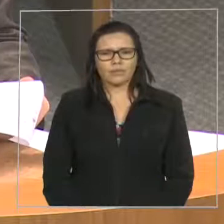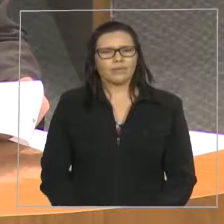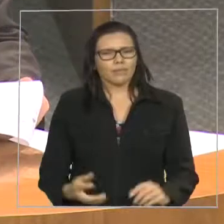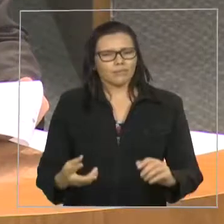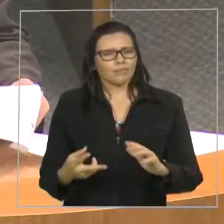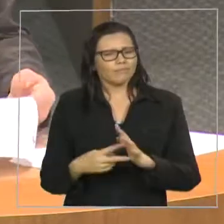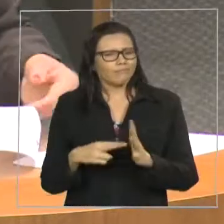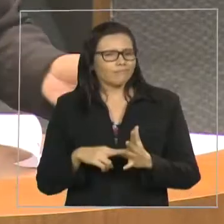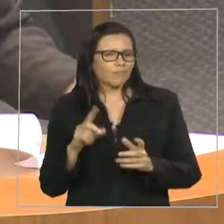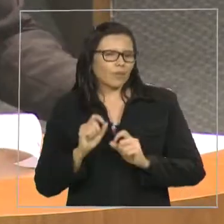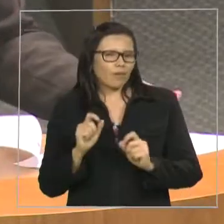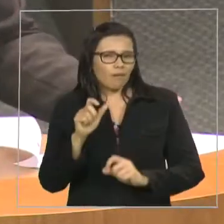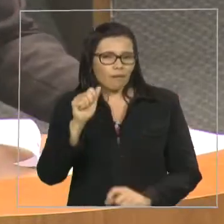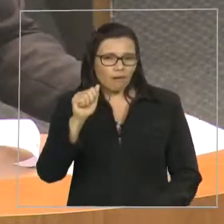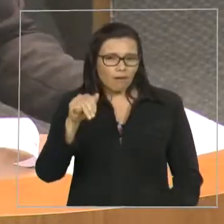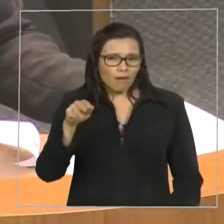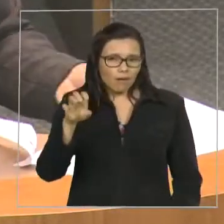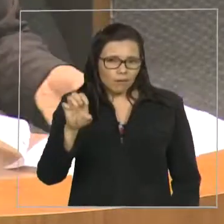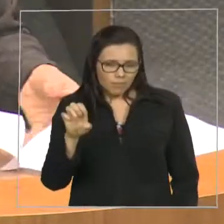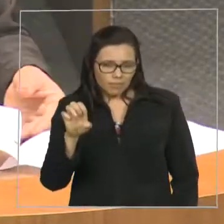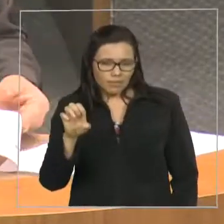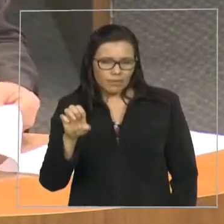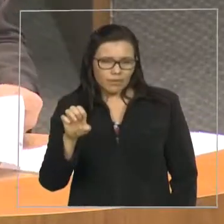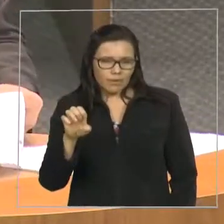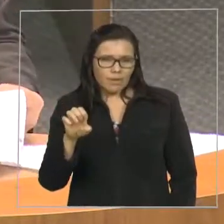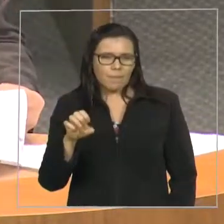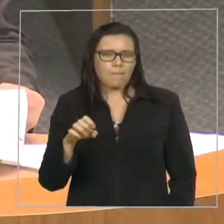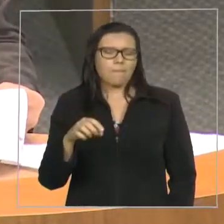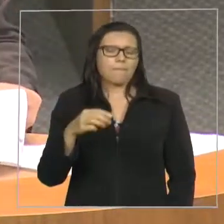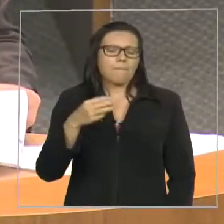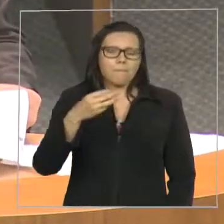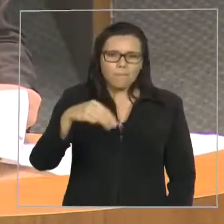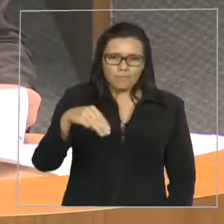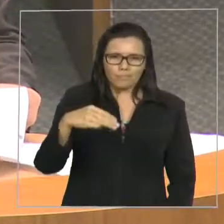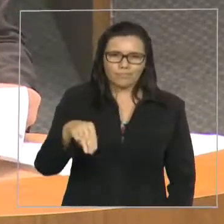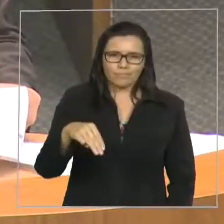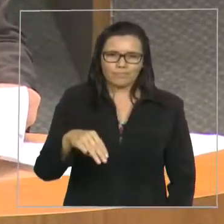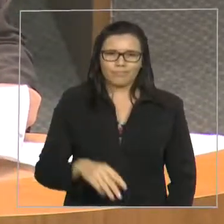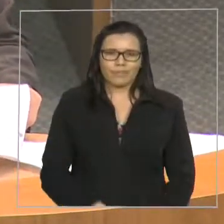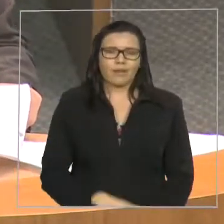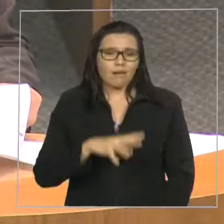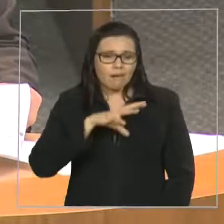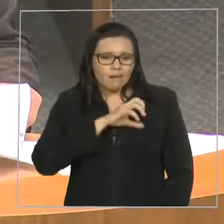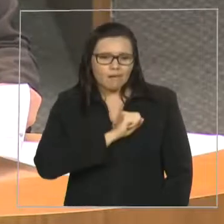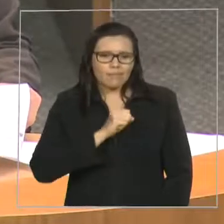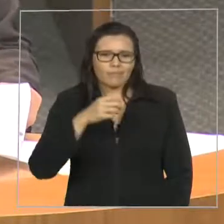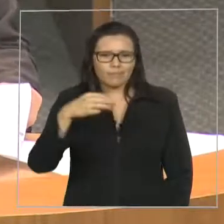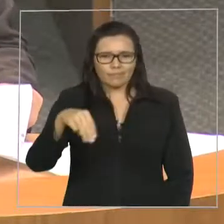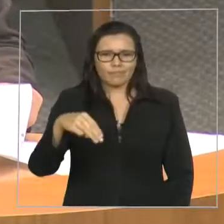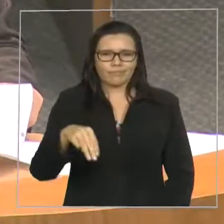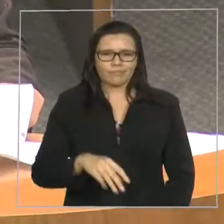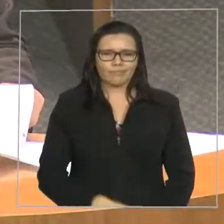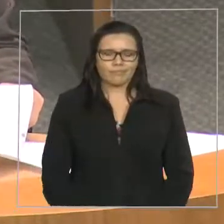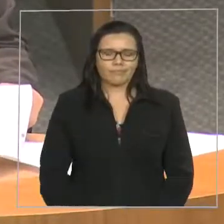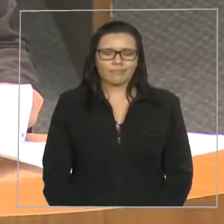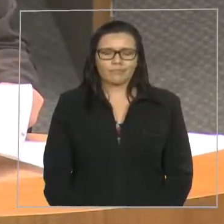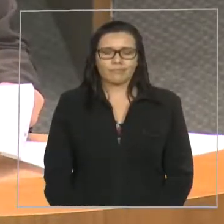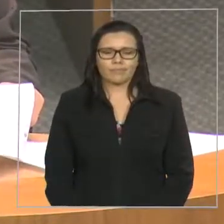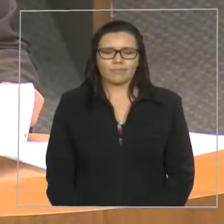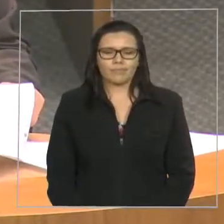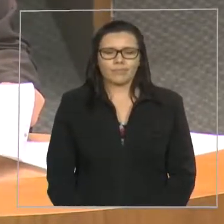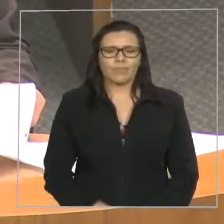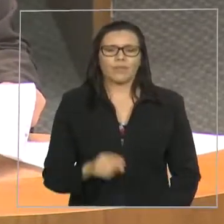e esta associação busca inspirar,